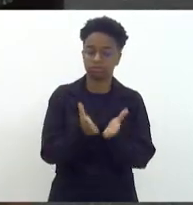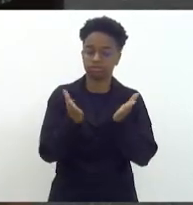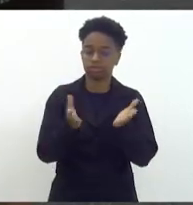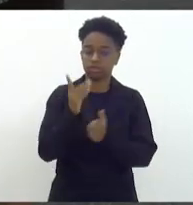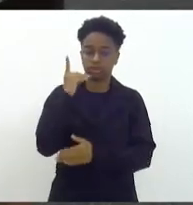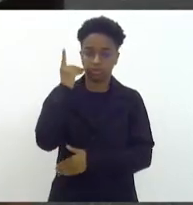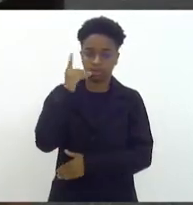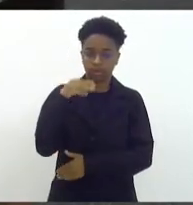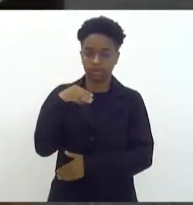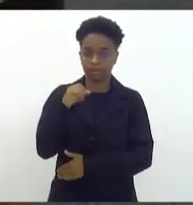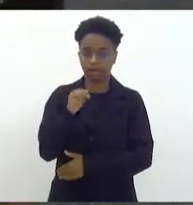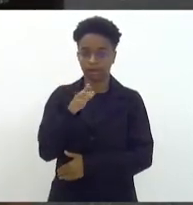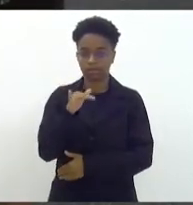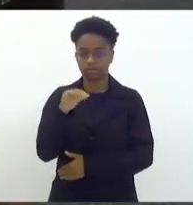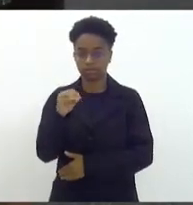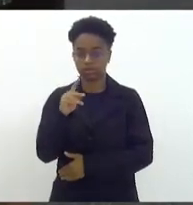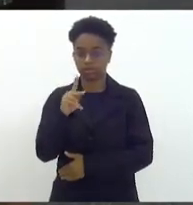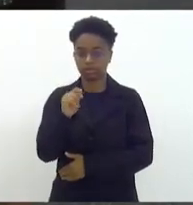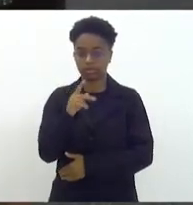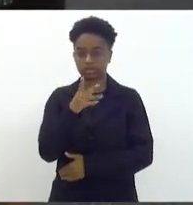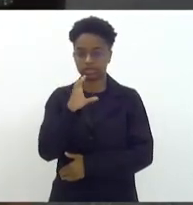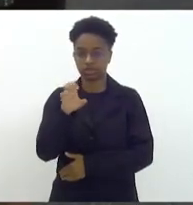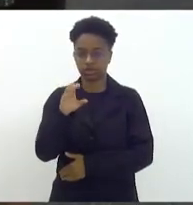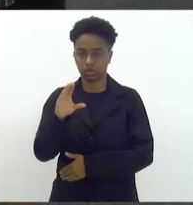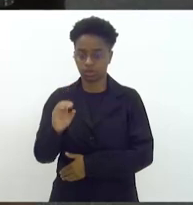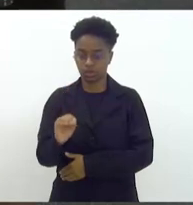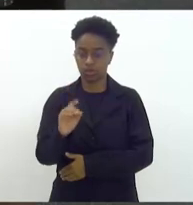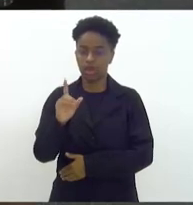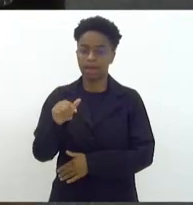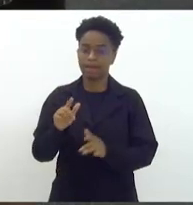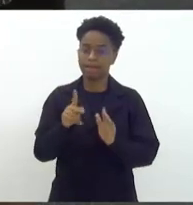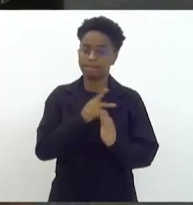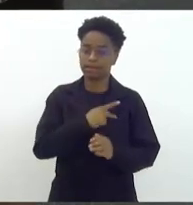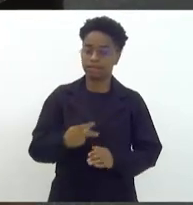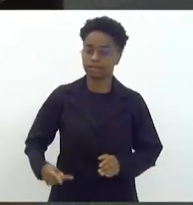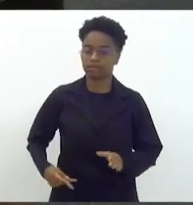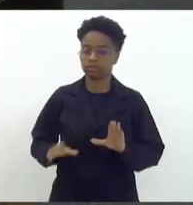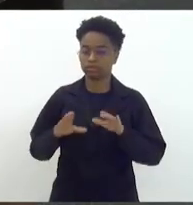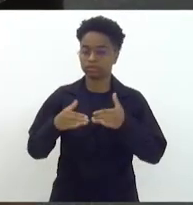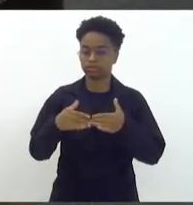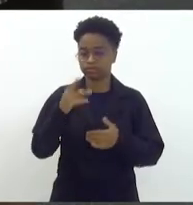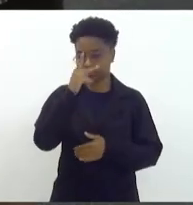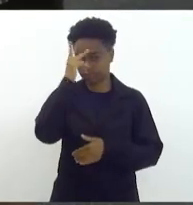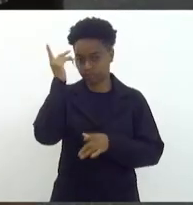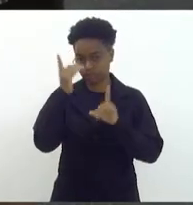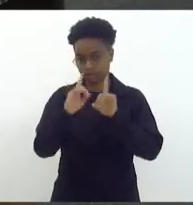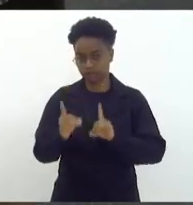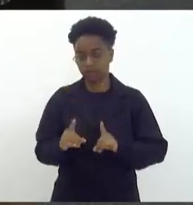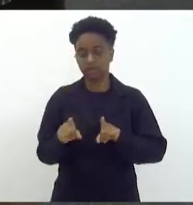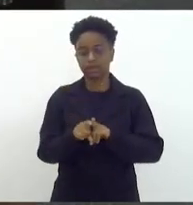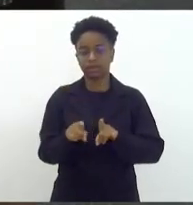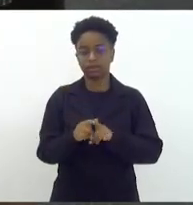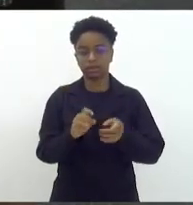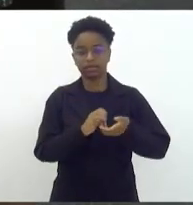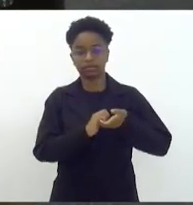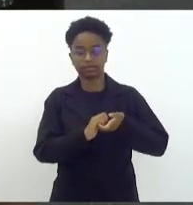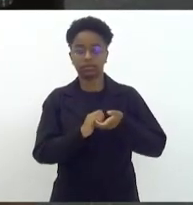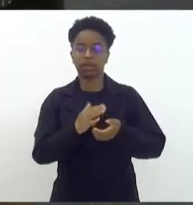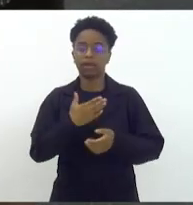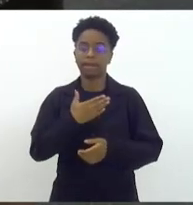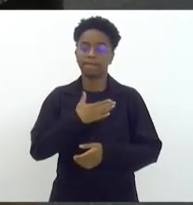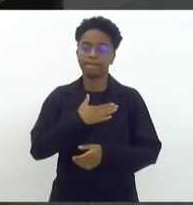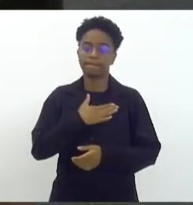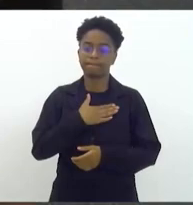Márcio Pacheco enquanto presidente da comissão da pessoa com deficiência. Quero saudar aqui também a minha queridíssima Tânia,